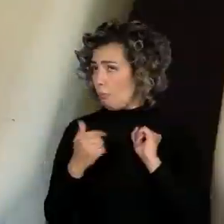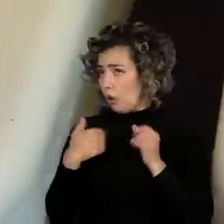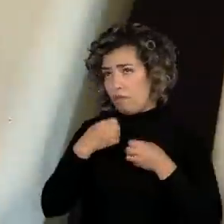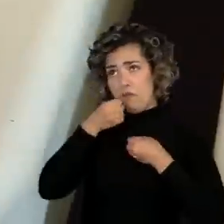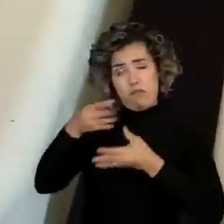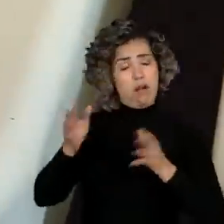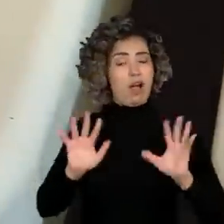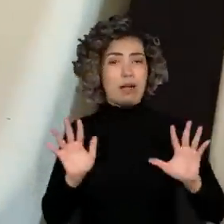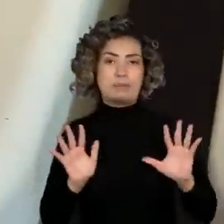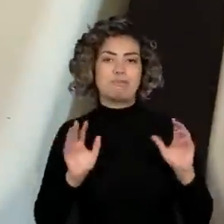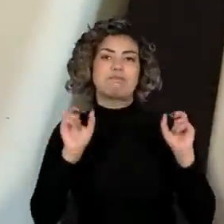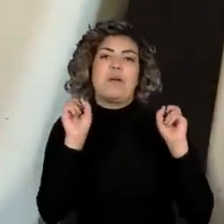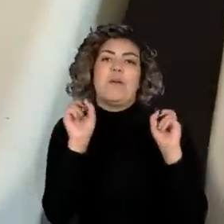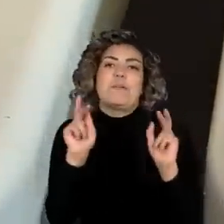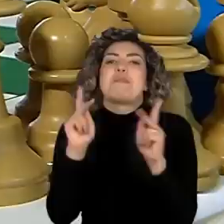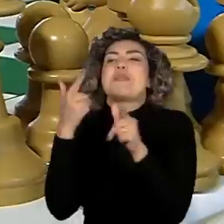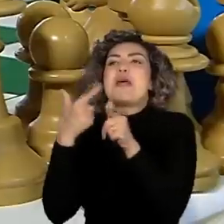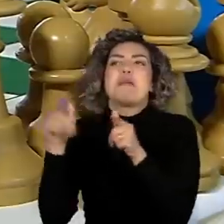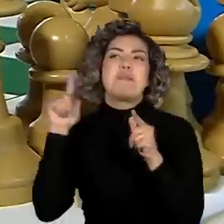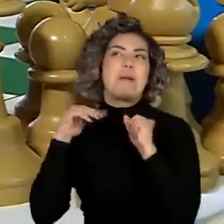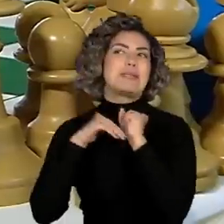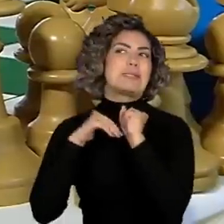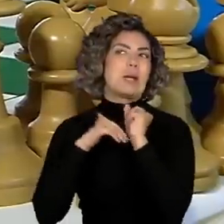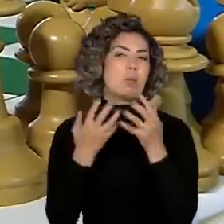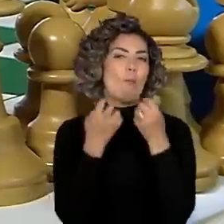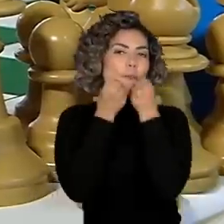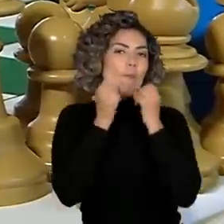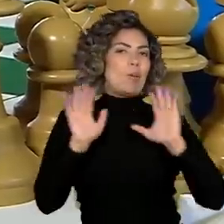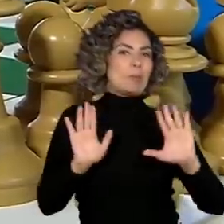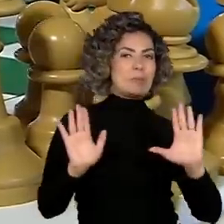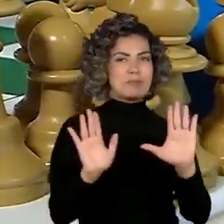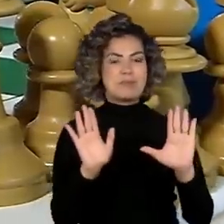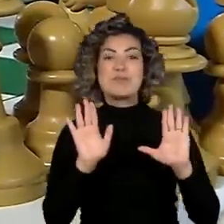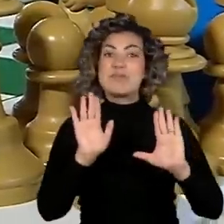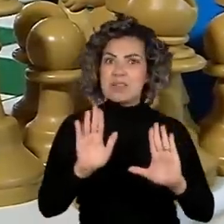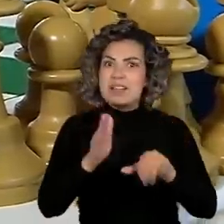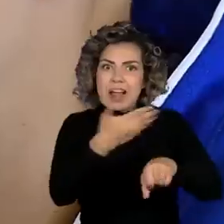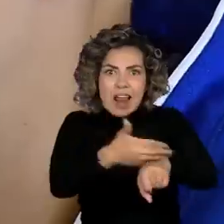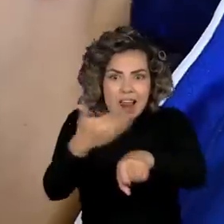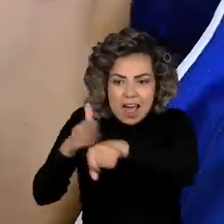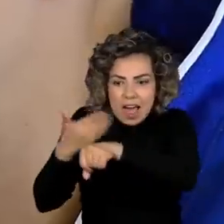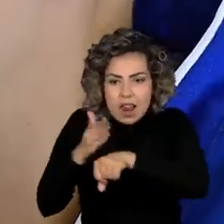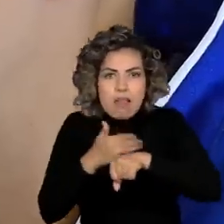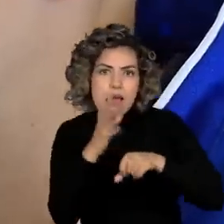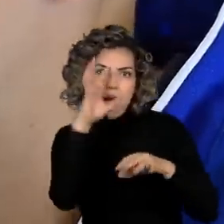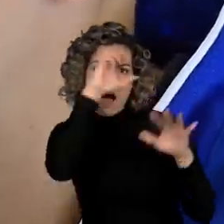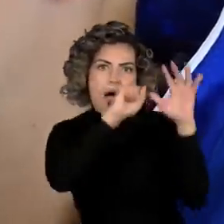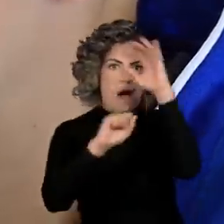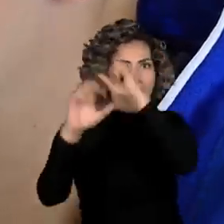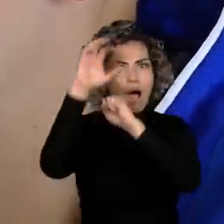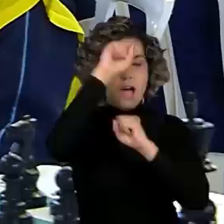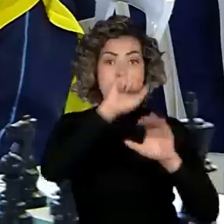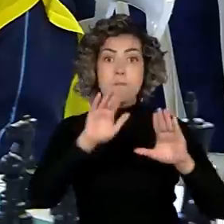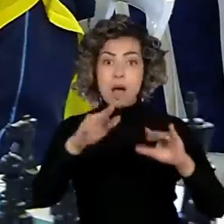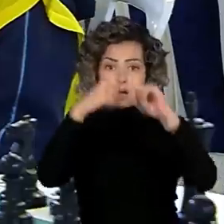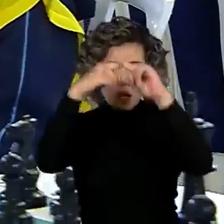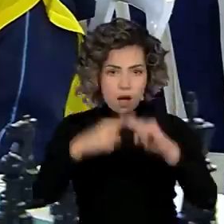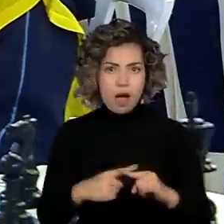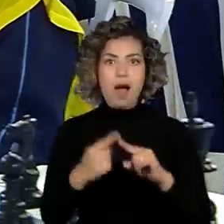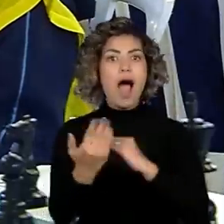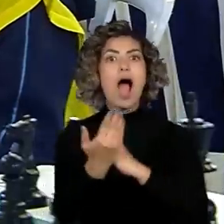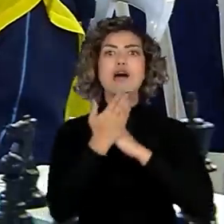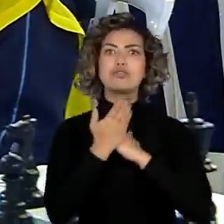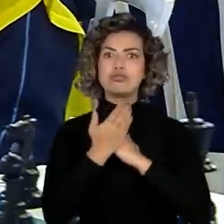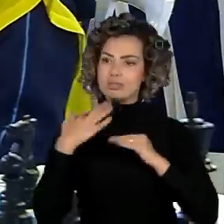segredo você guarda com você, então. Além das boas práticas na aprendizagem, esse tipo de evento promove a união e